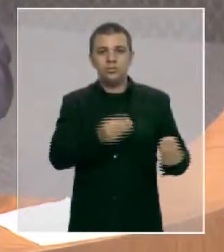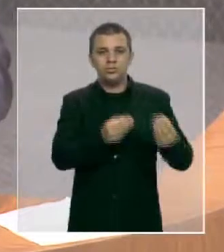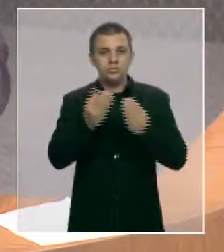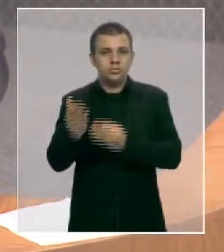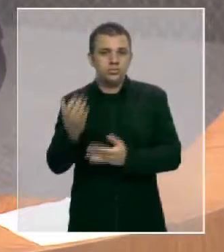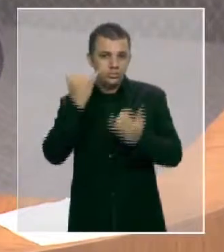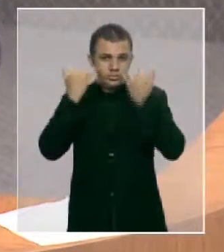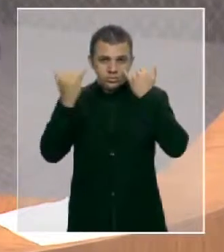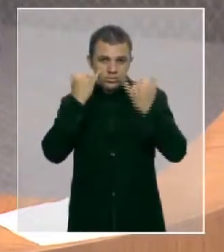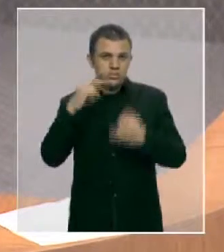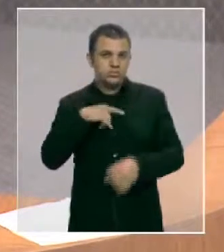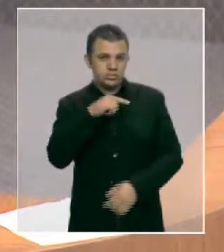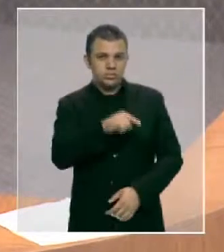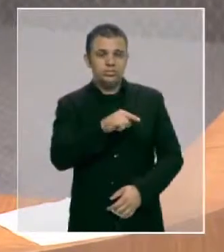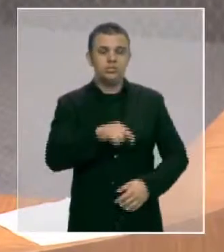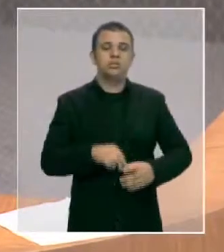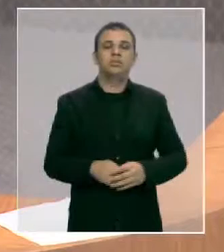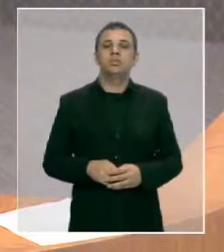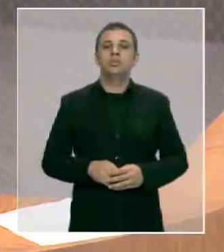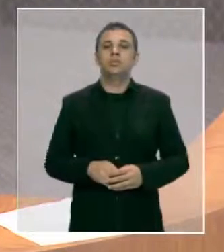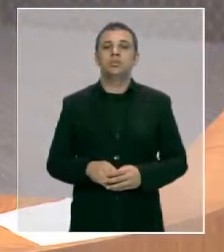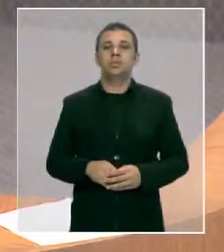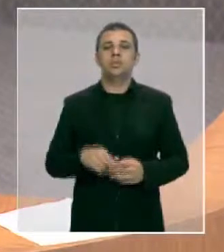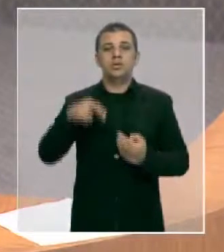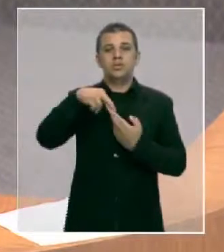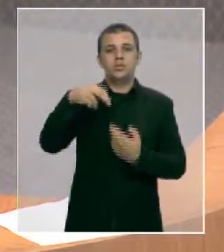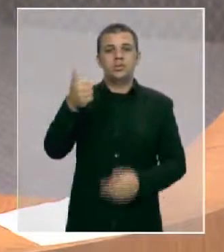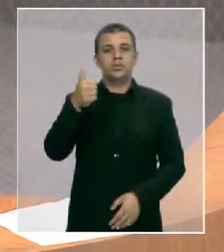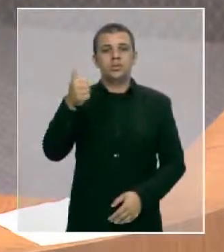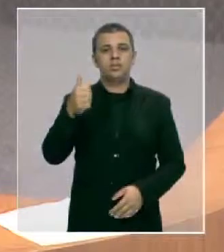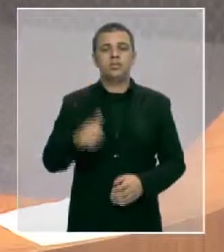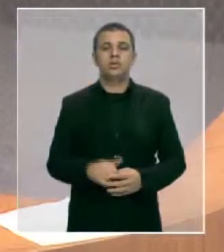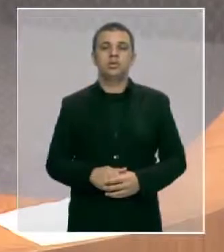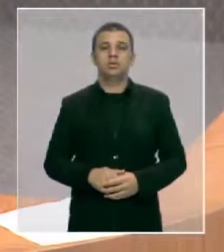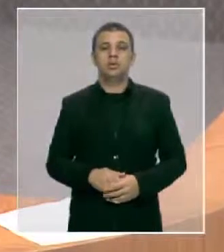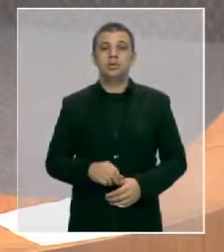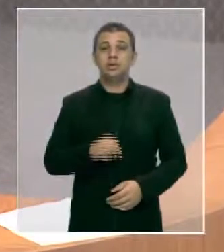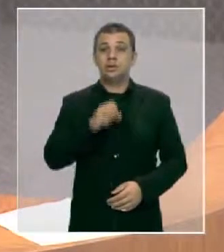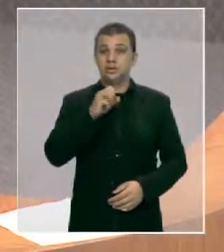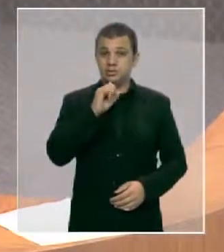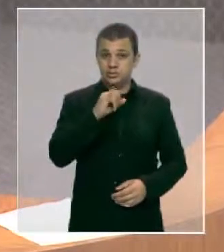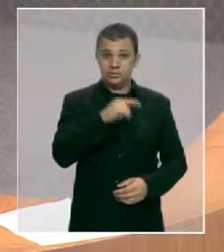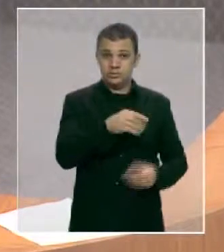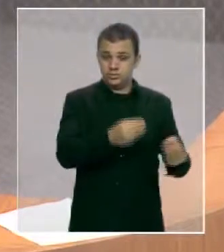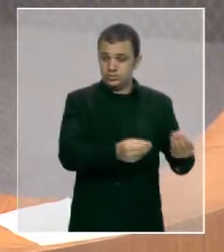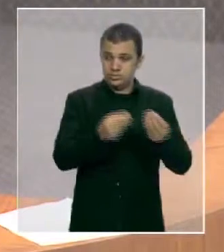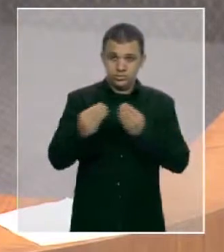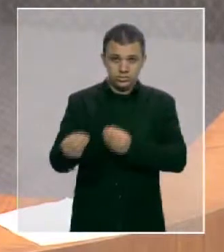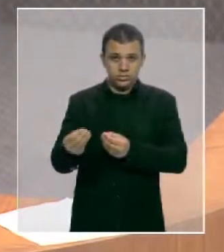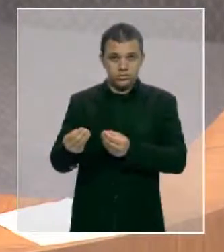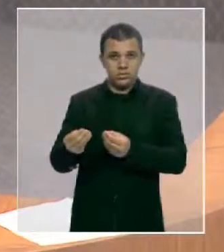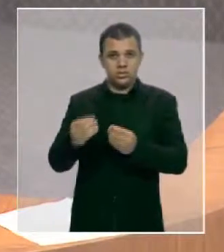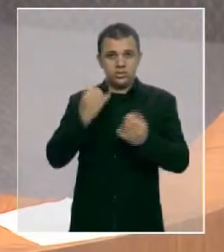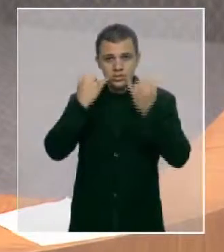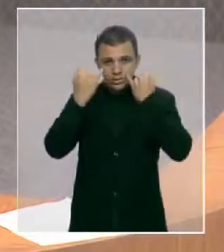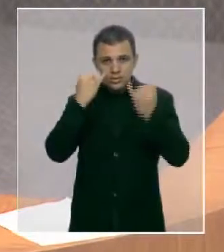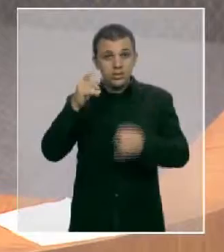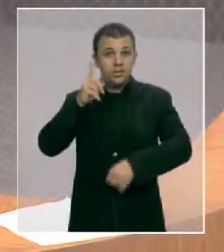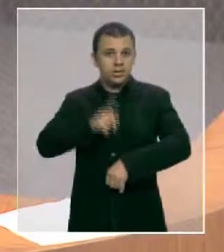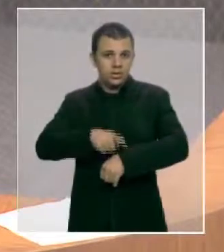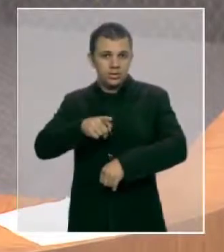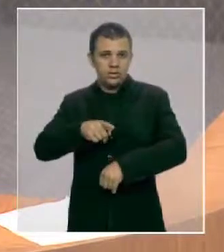disponível. Parágrafo 1º, não sendo possível conceder o acesso imediato na forma disposta,